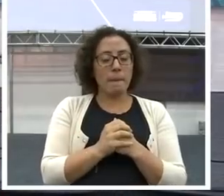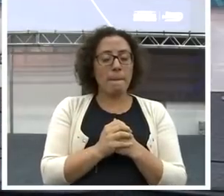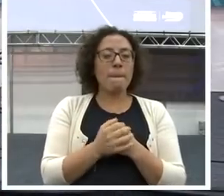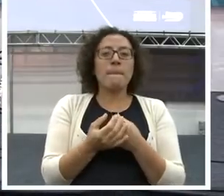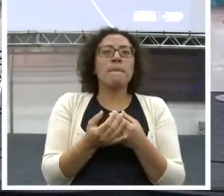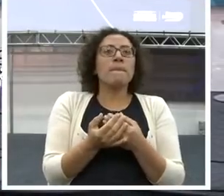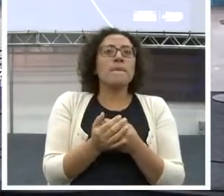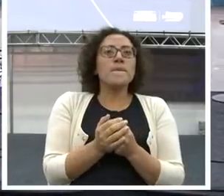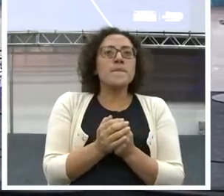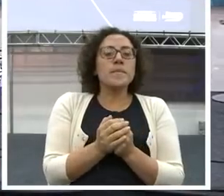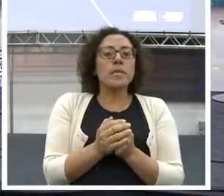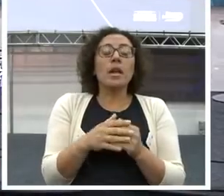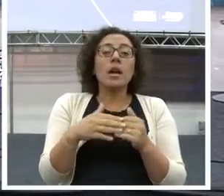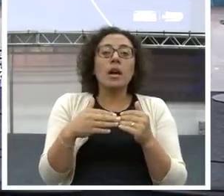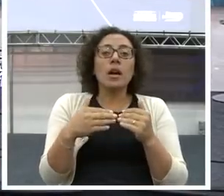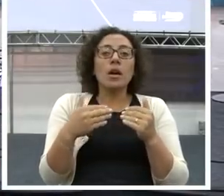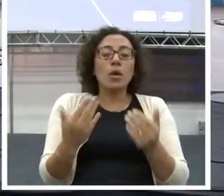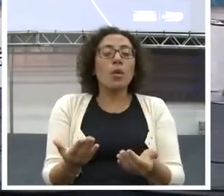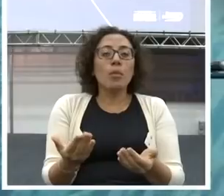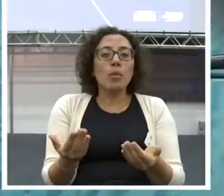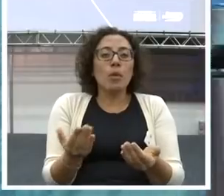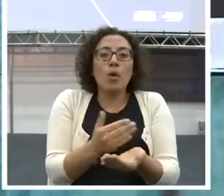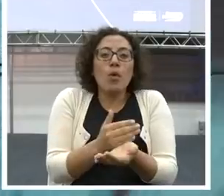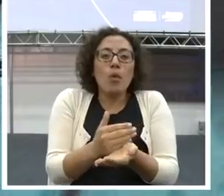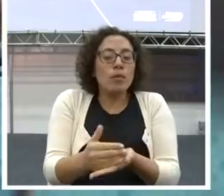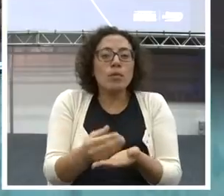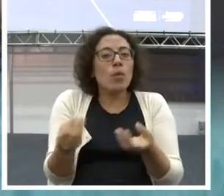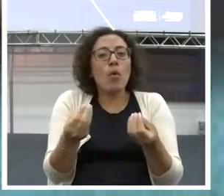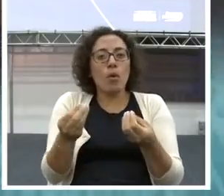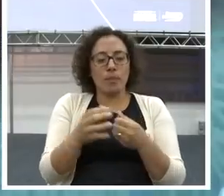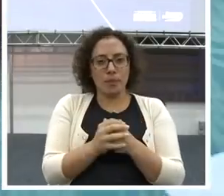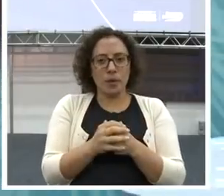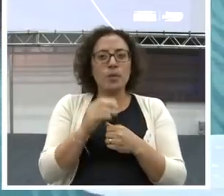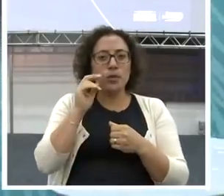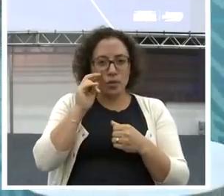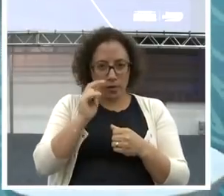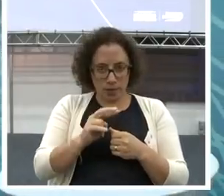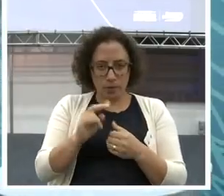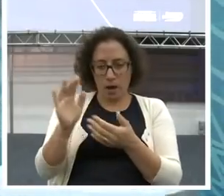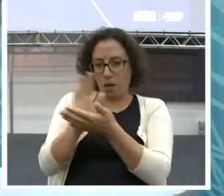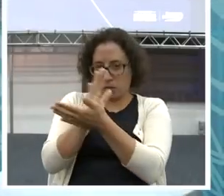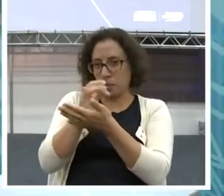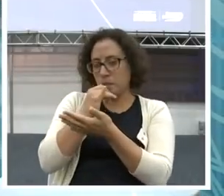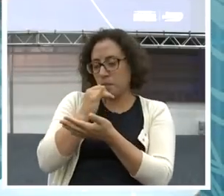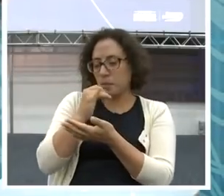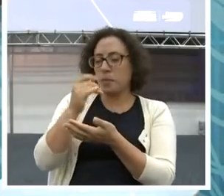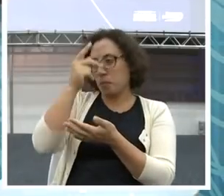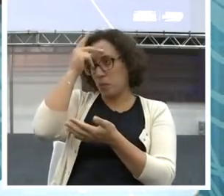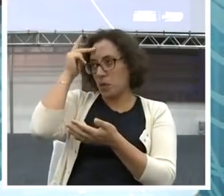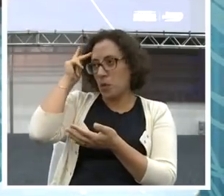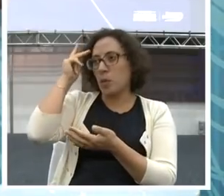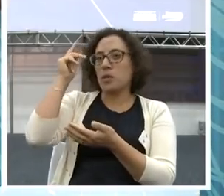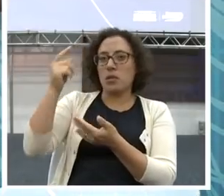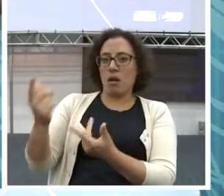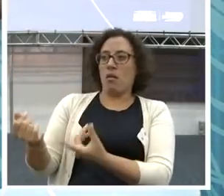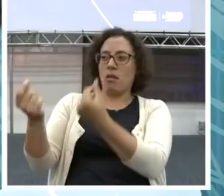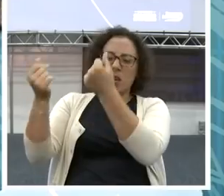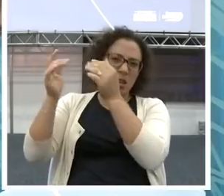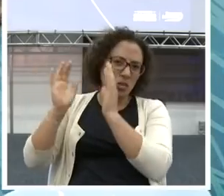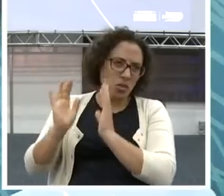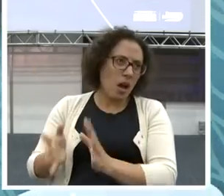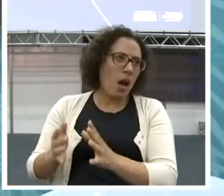Qual. Fundamento ela tem. Você já viu pessoas que ficam ricas. Não só as que ganham na Mega Sena. Mas as vezes